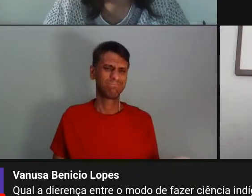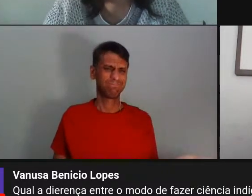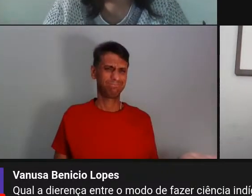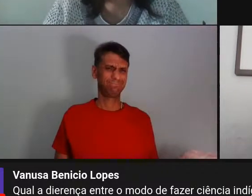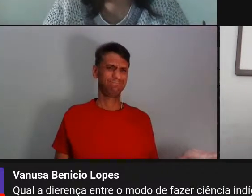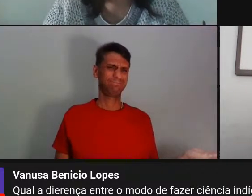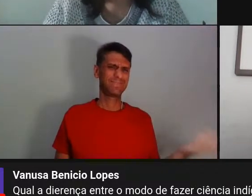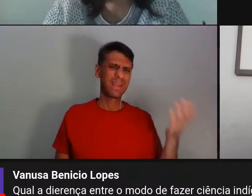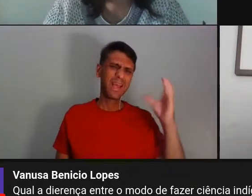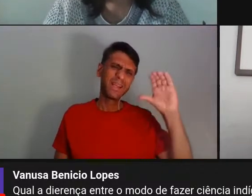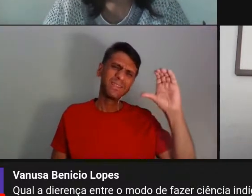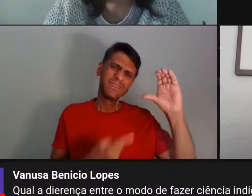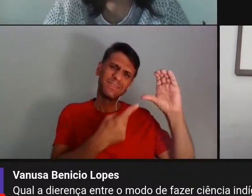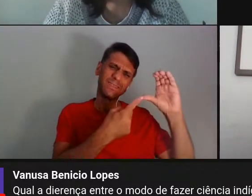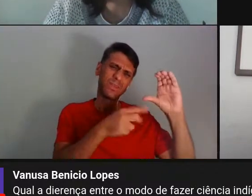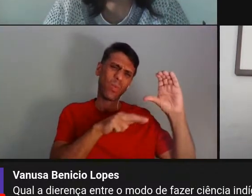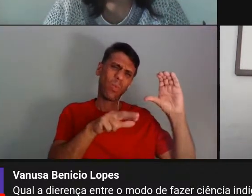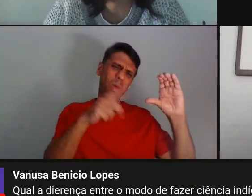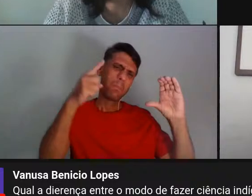ciência, isso é loucura.